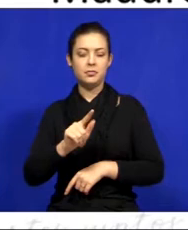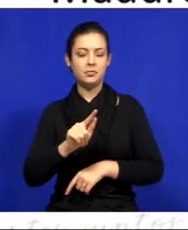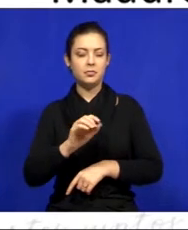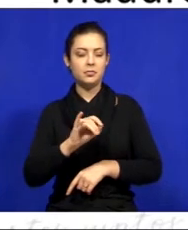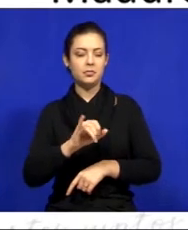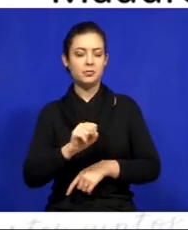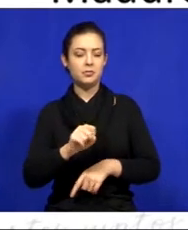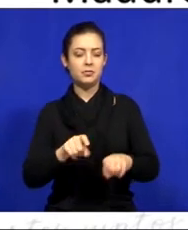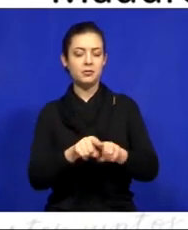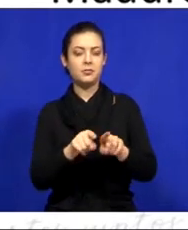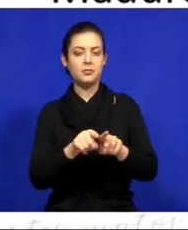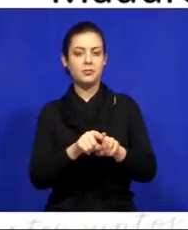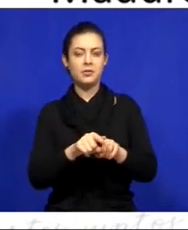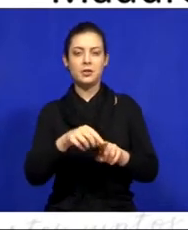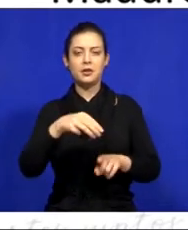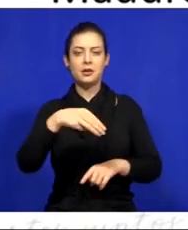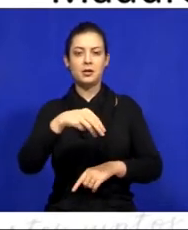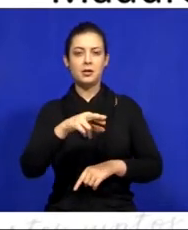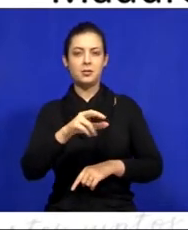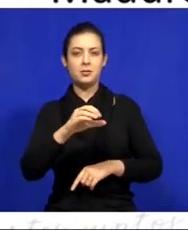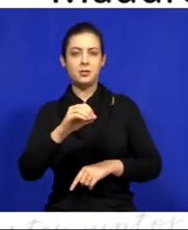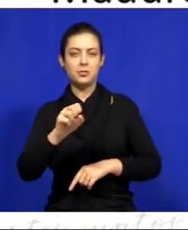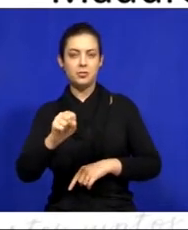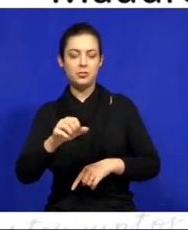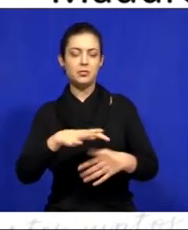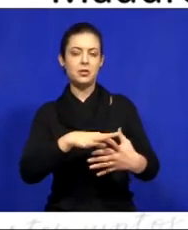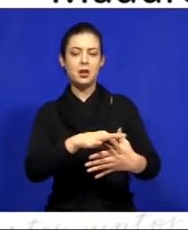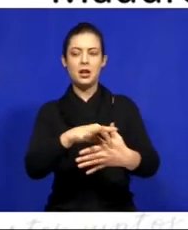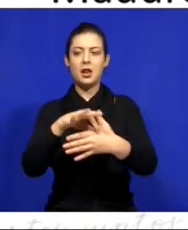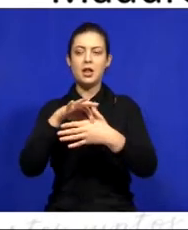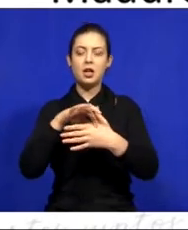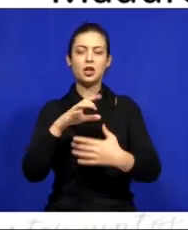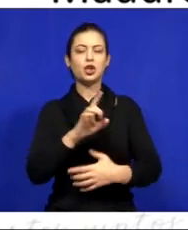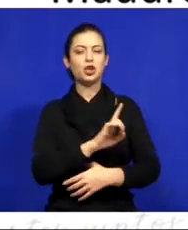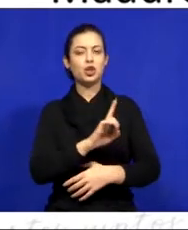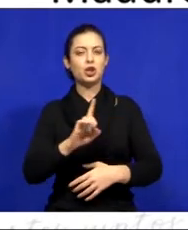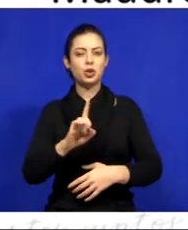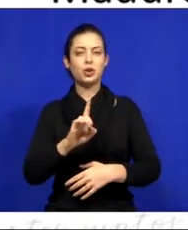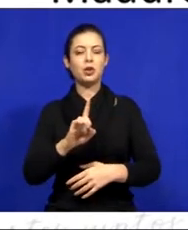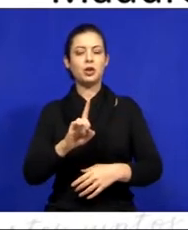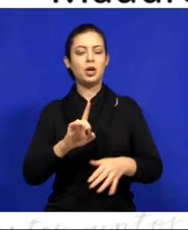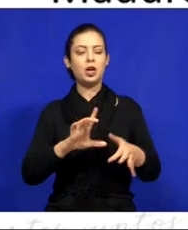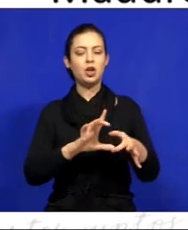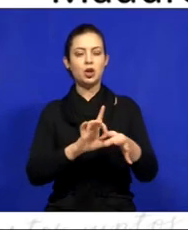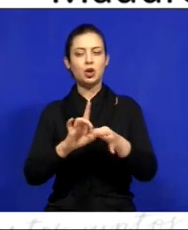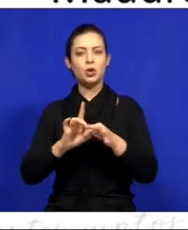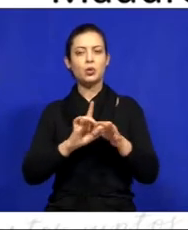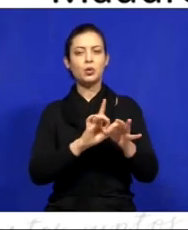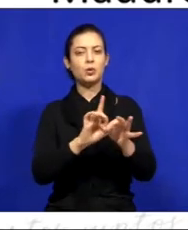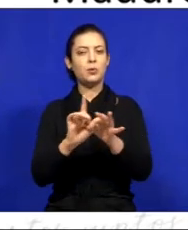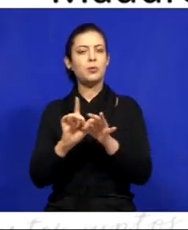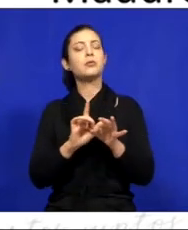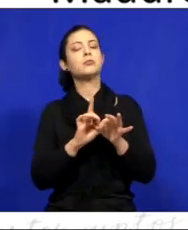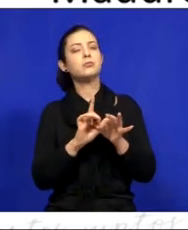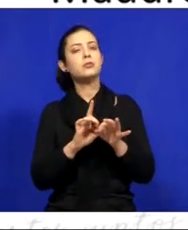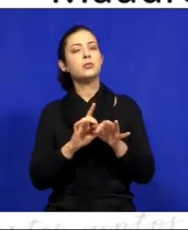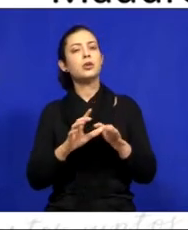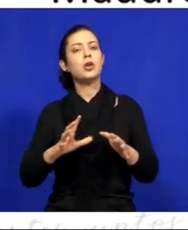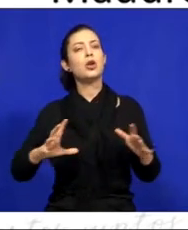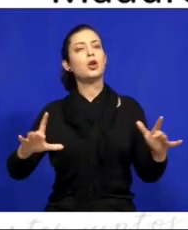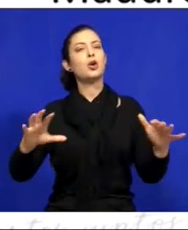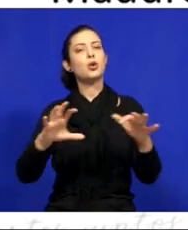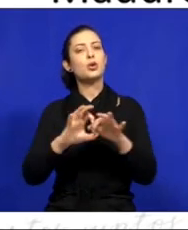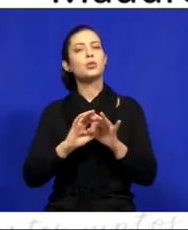Marquinho também, toda a equipe de liderança, diretoria do Somos Um da Assembleia de Deus, Ministério de Madureira.